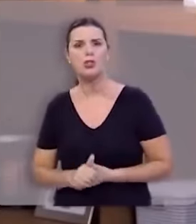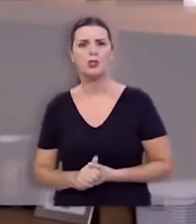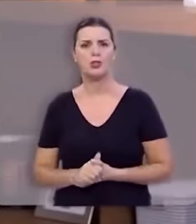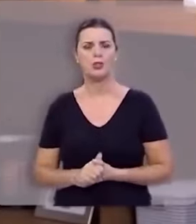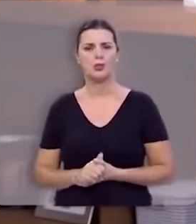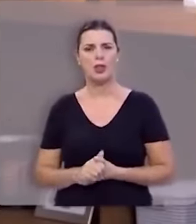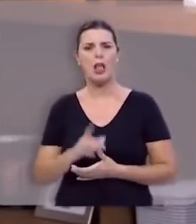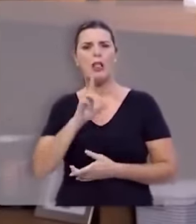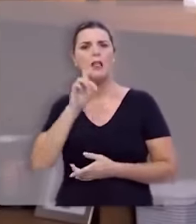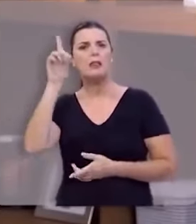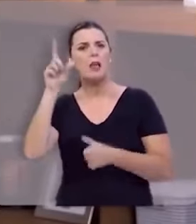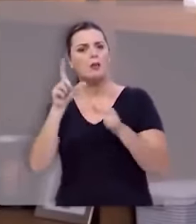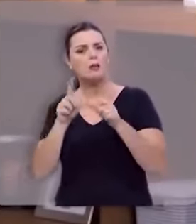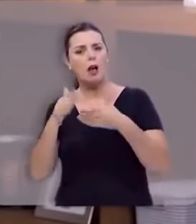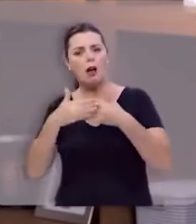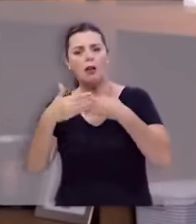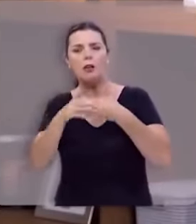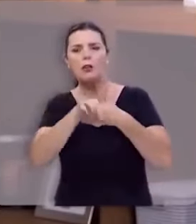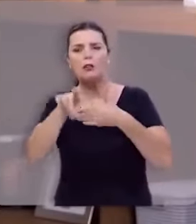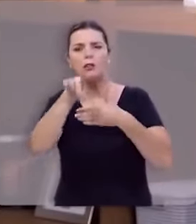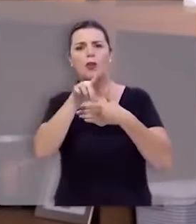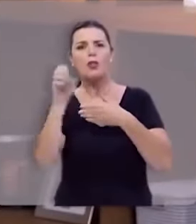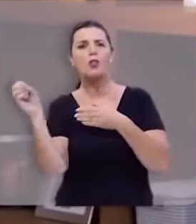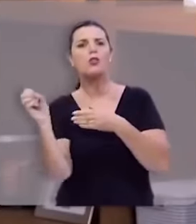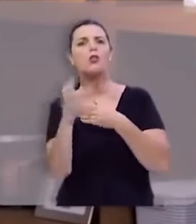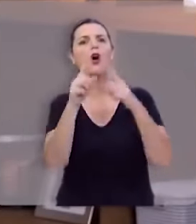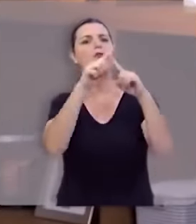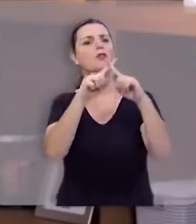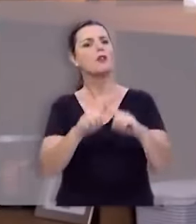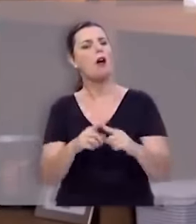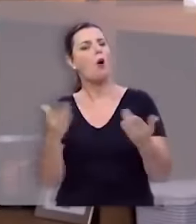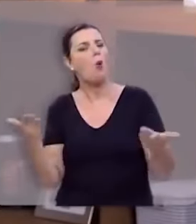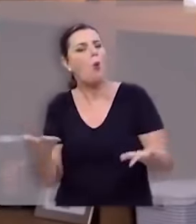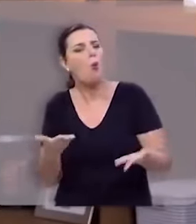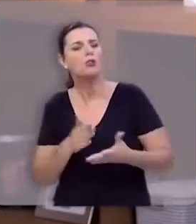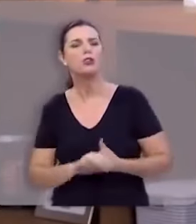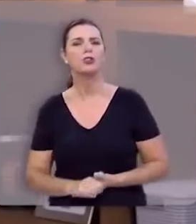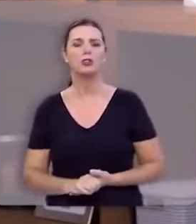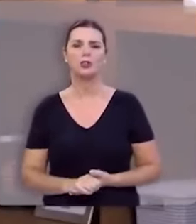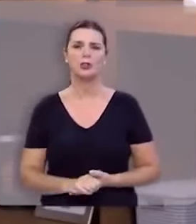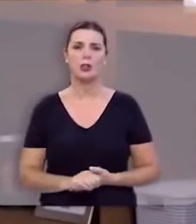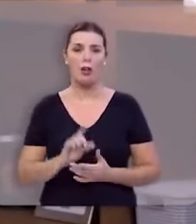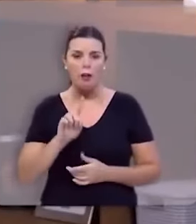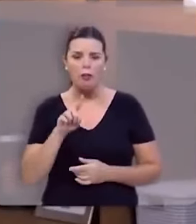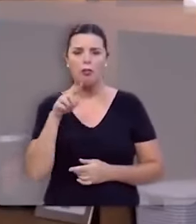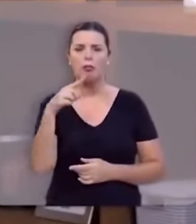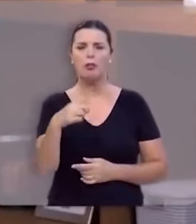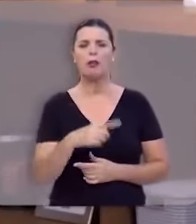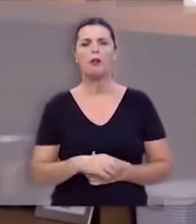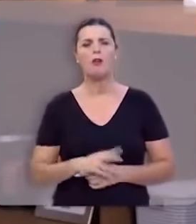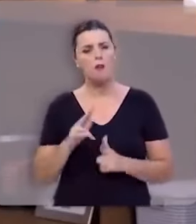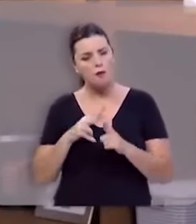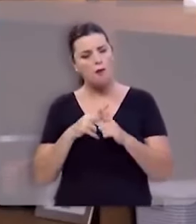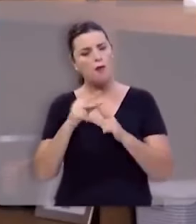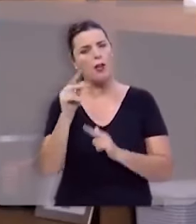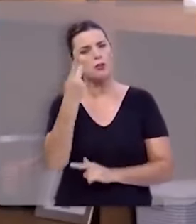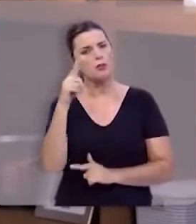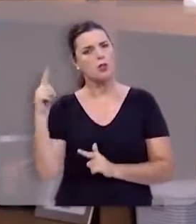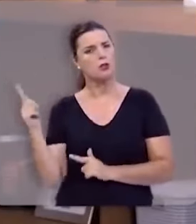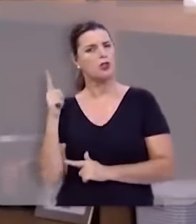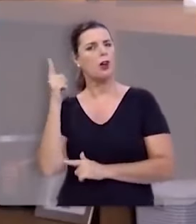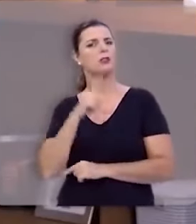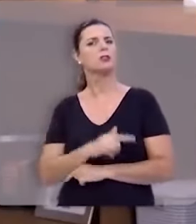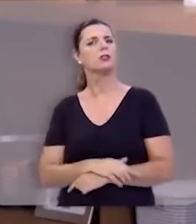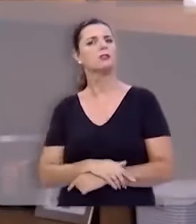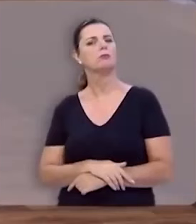Deus está colocando diante de você novos desafios hoje então vença os seus gigantes